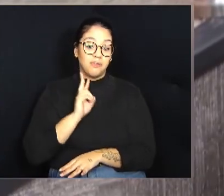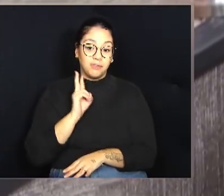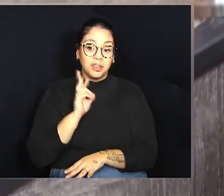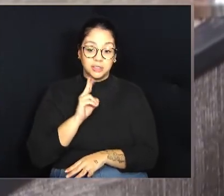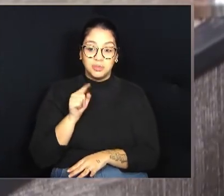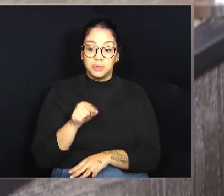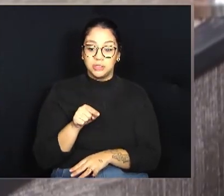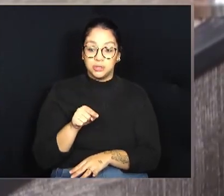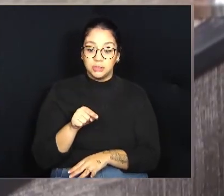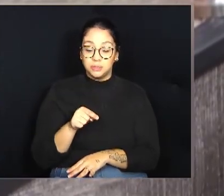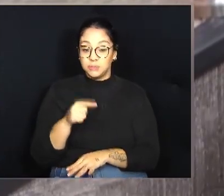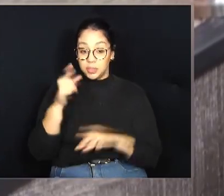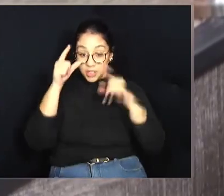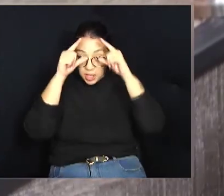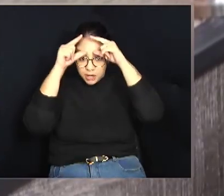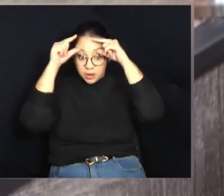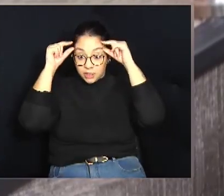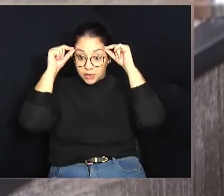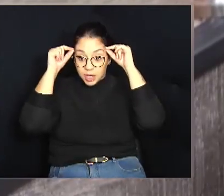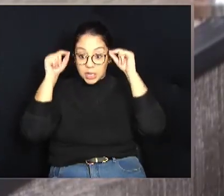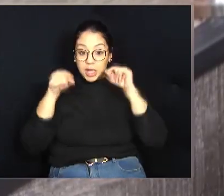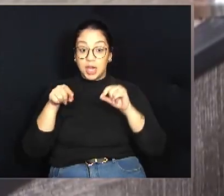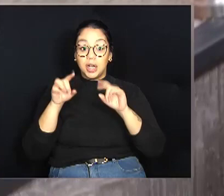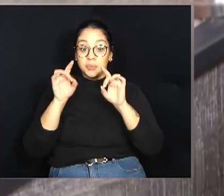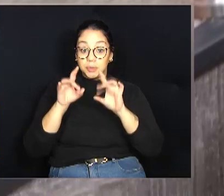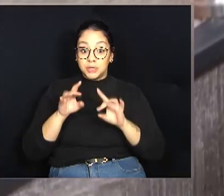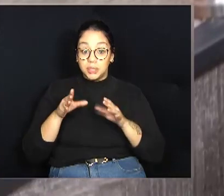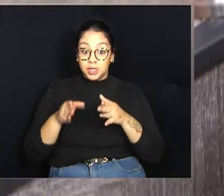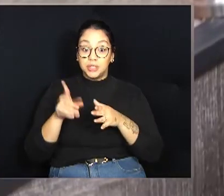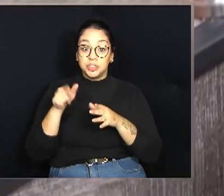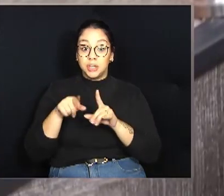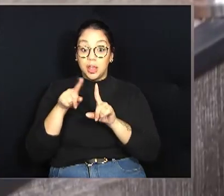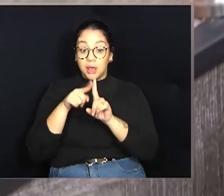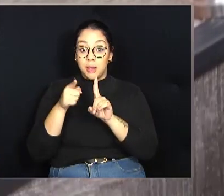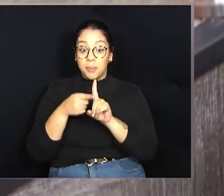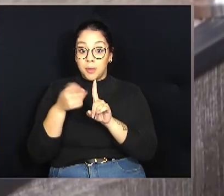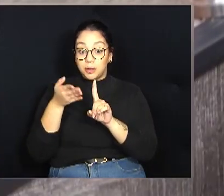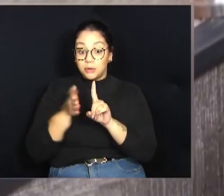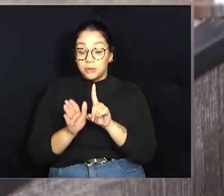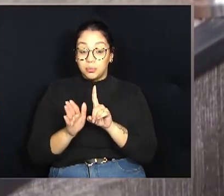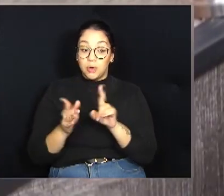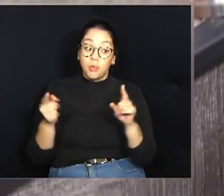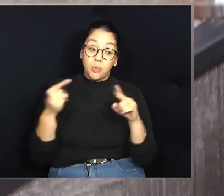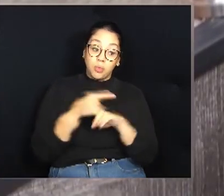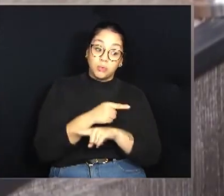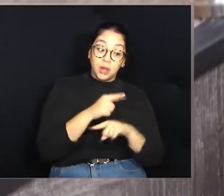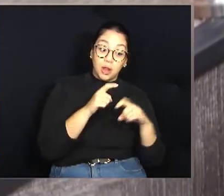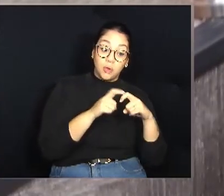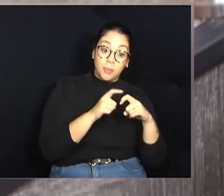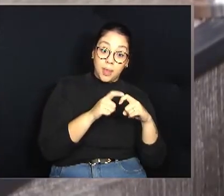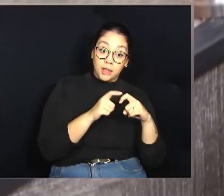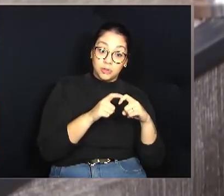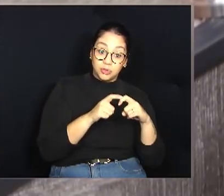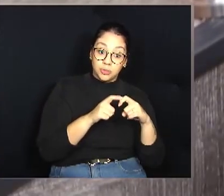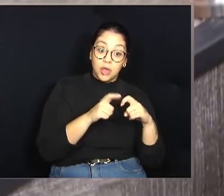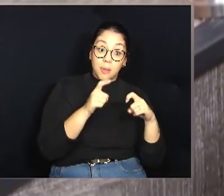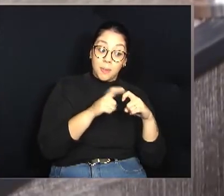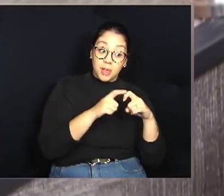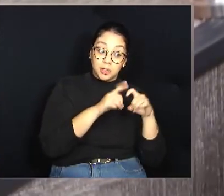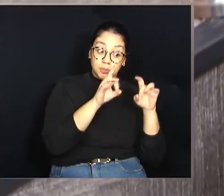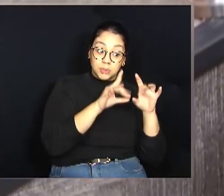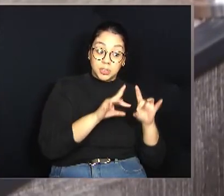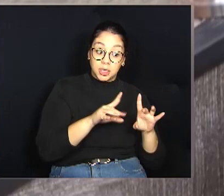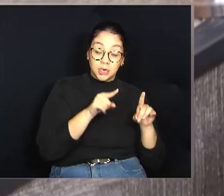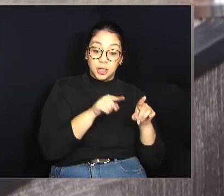enfermeira, essa enfermeira, a especialidade dela é fazer o parto normal, ao contrário do médico. O médico, a especialidade dele é